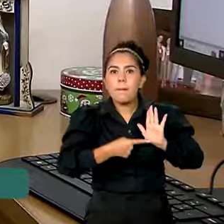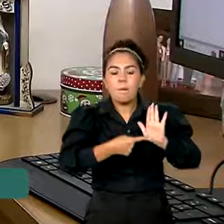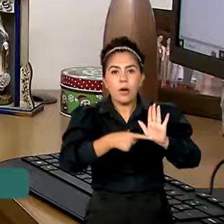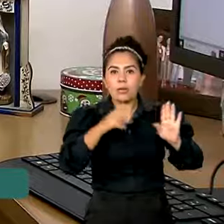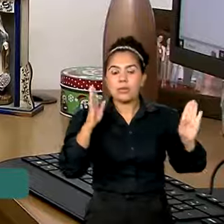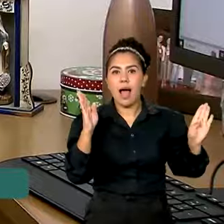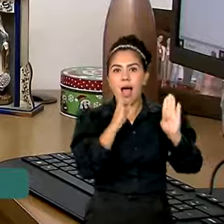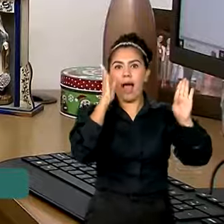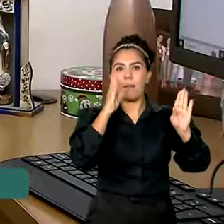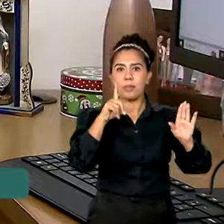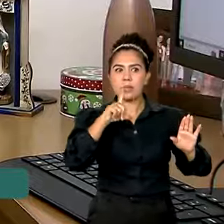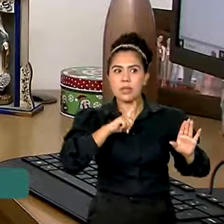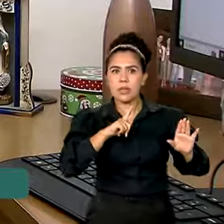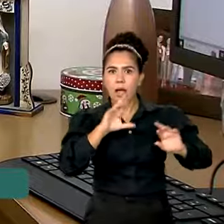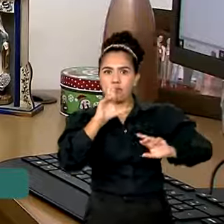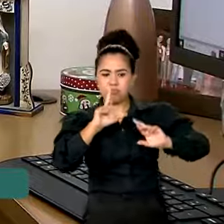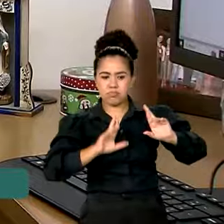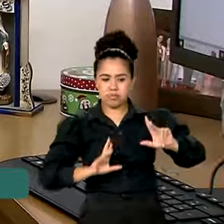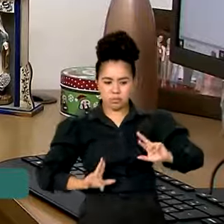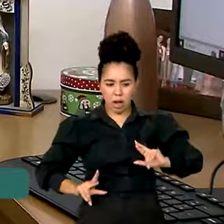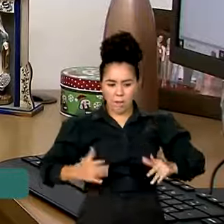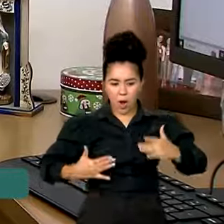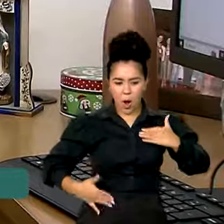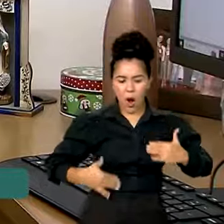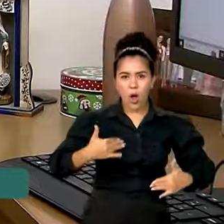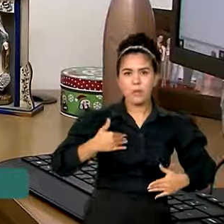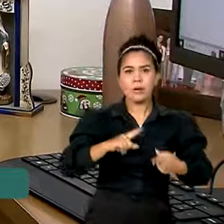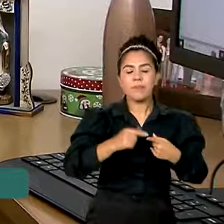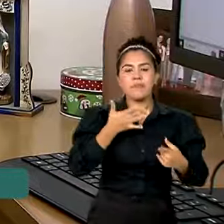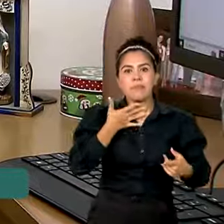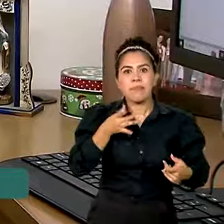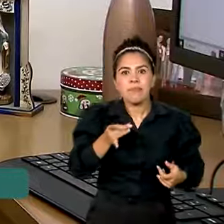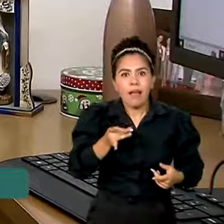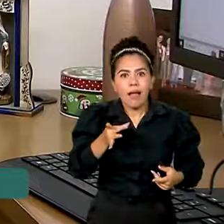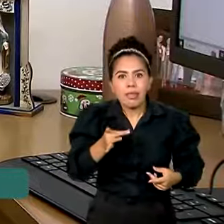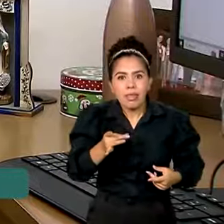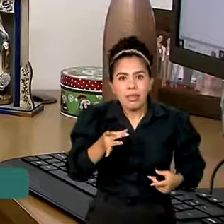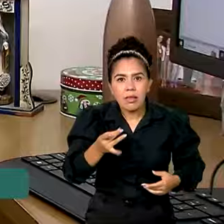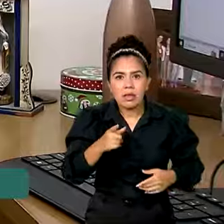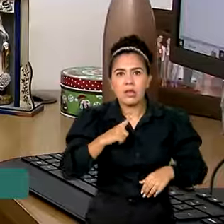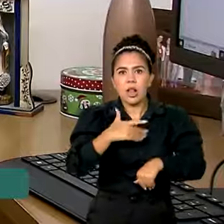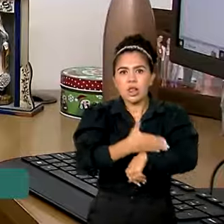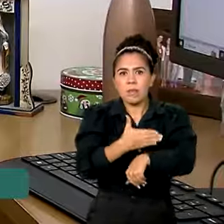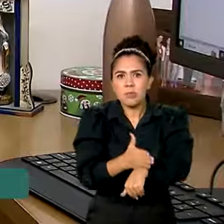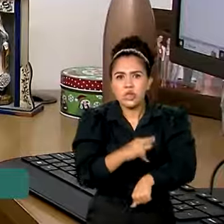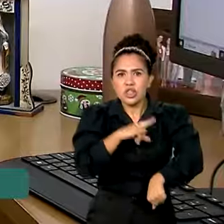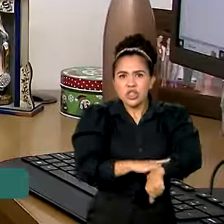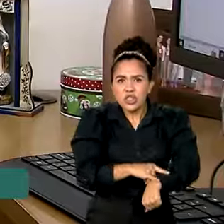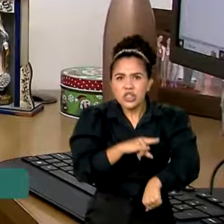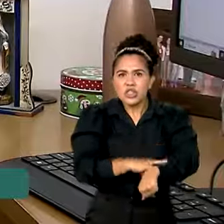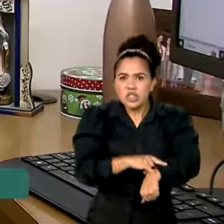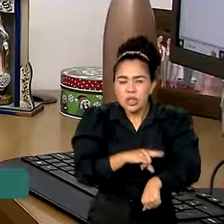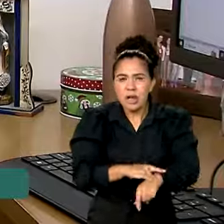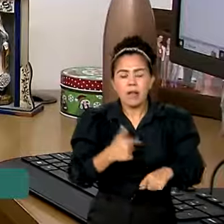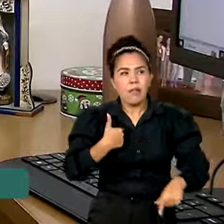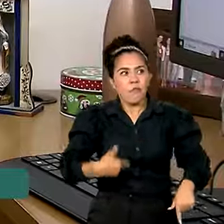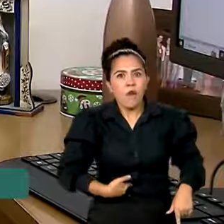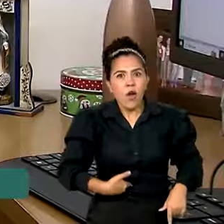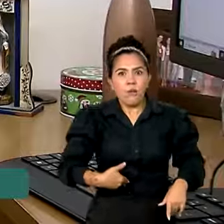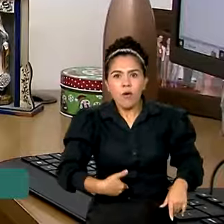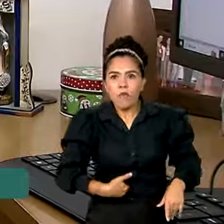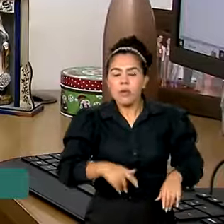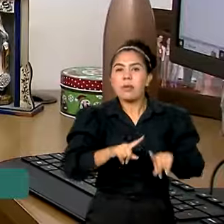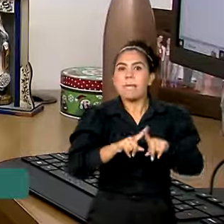rapidamente os sintomas, que seriam o quê? Muita sede, urinando muito, muita fome e mesmo assim ele perde